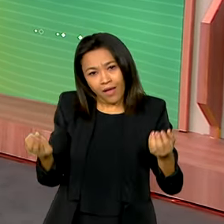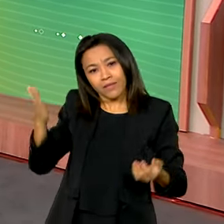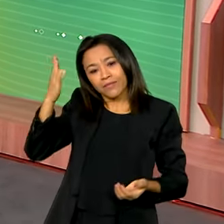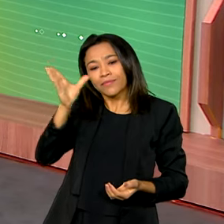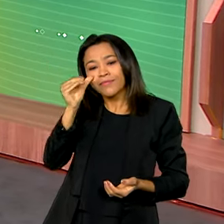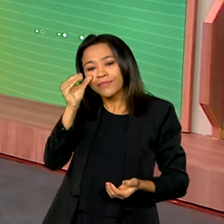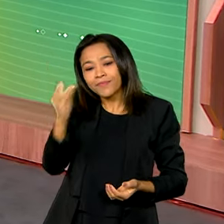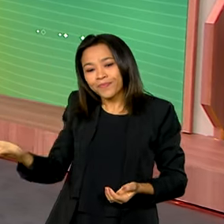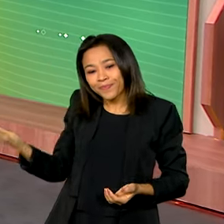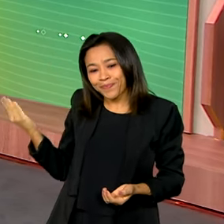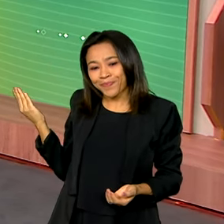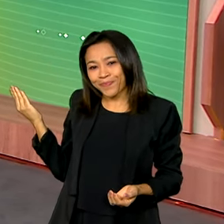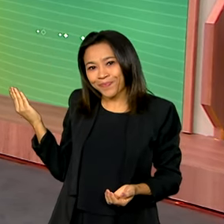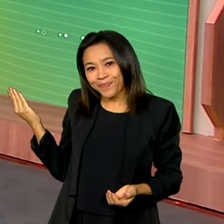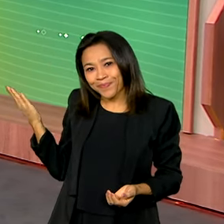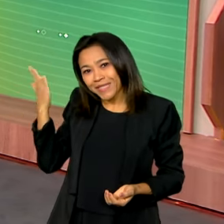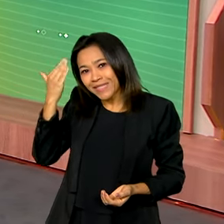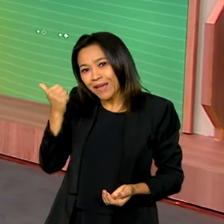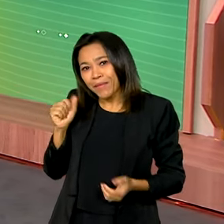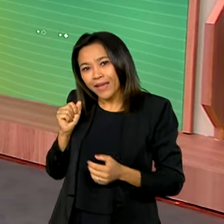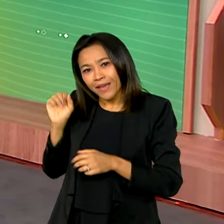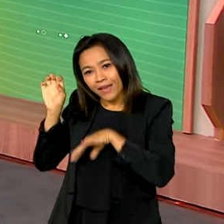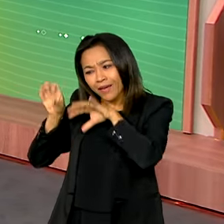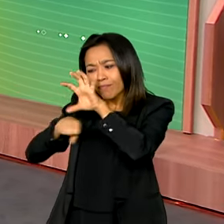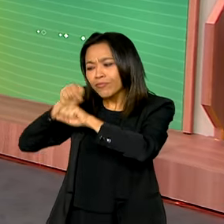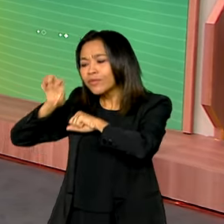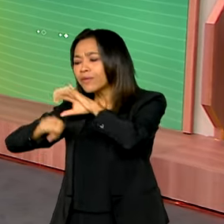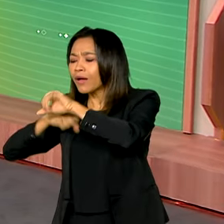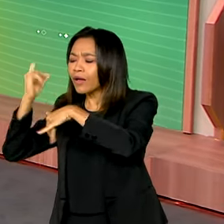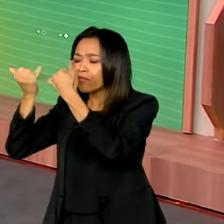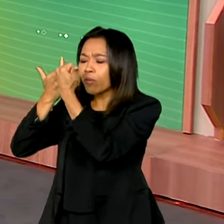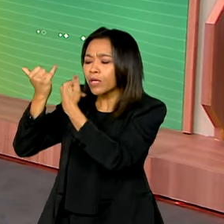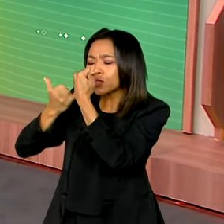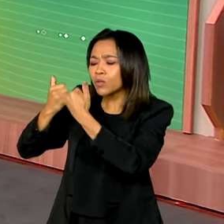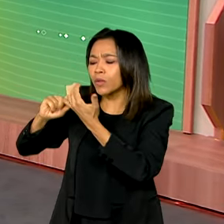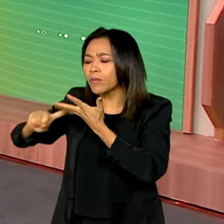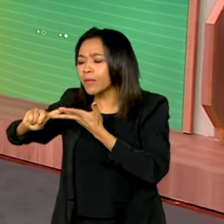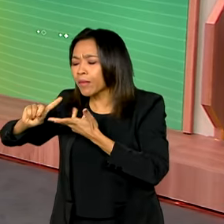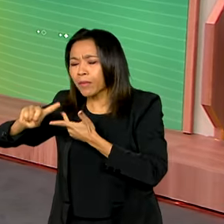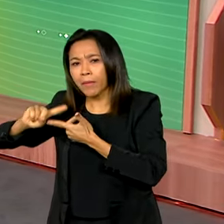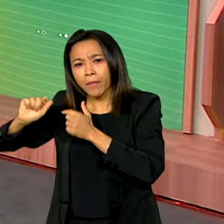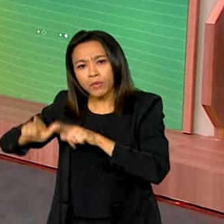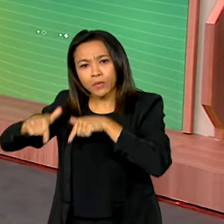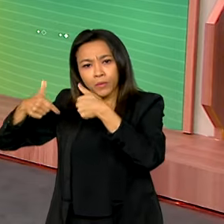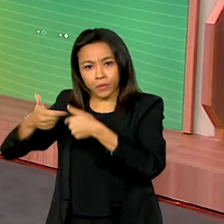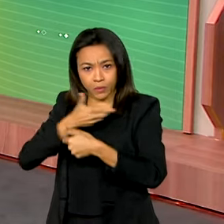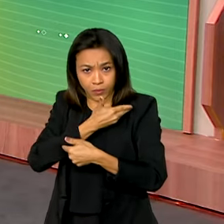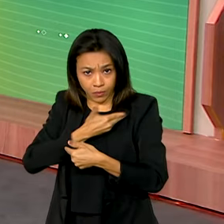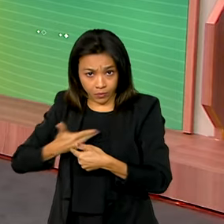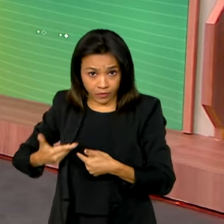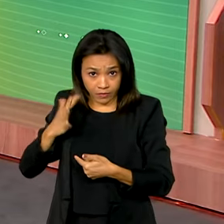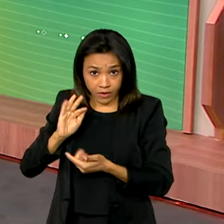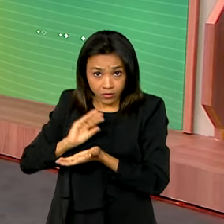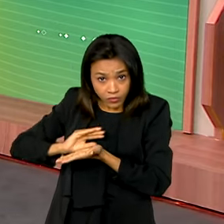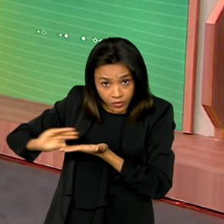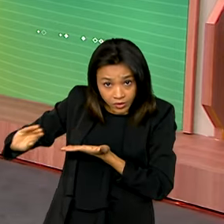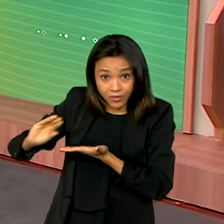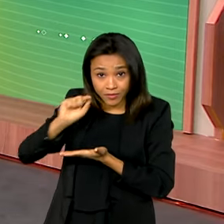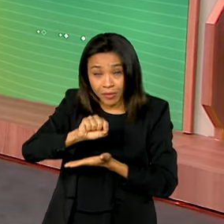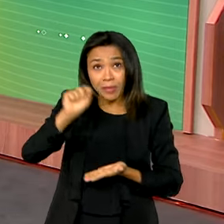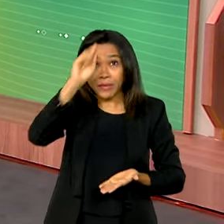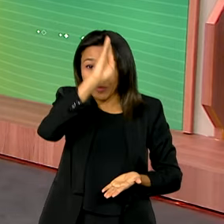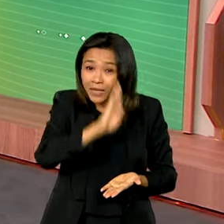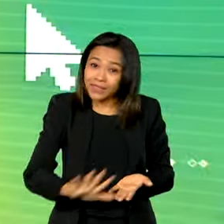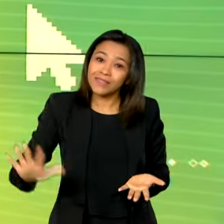.br barra comunica.br. Lá você encontra tudo sobre as ações e os investimentos federais em todo o país.